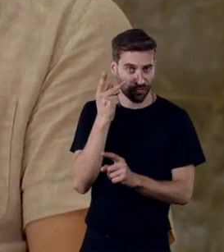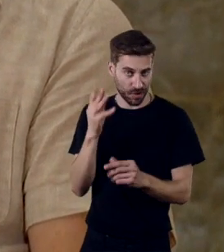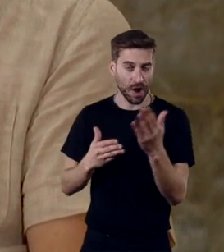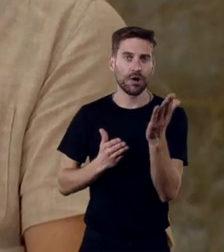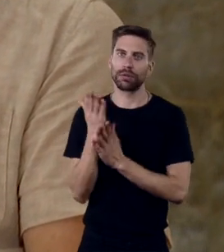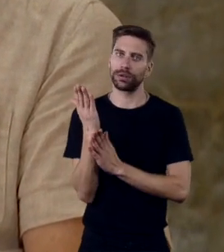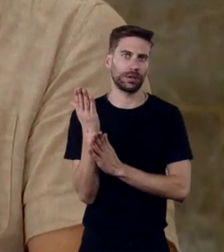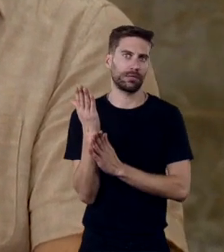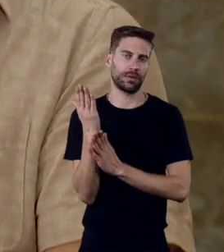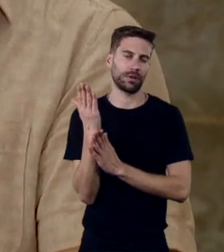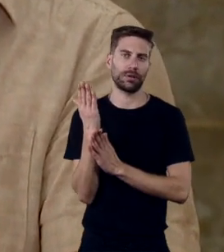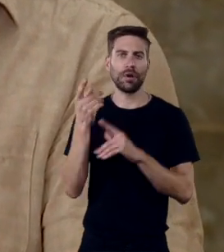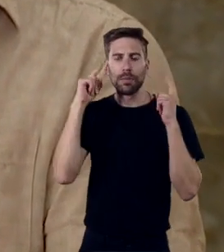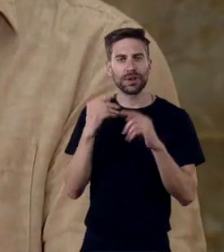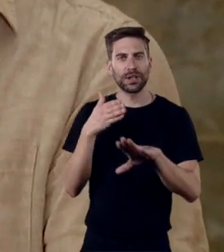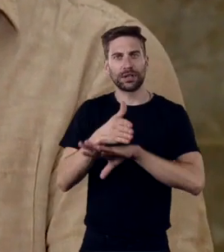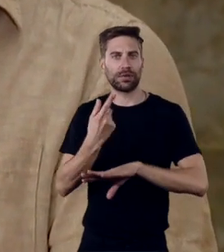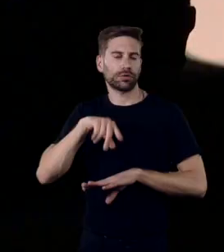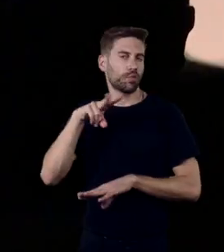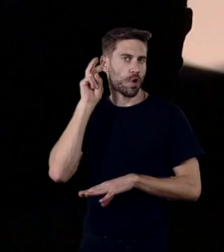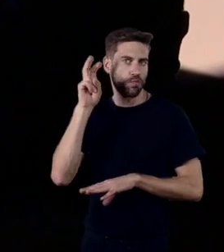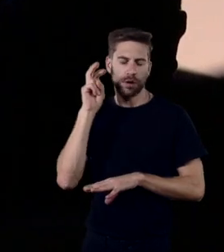Existia na voz dele, Porque o Zeca